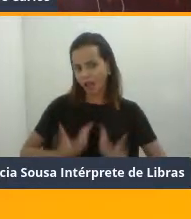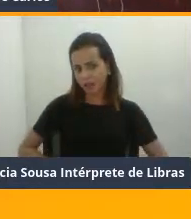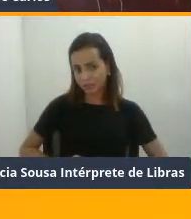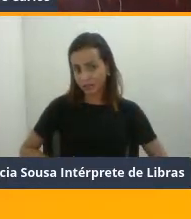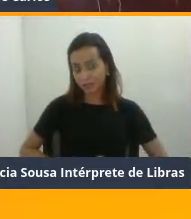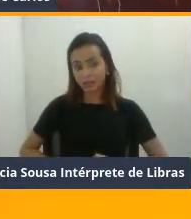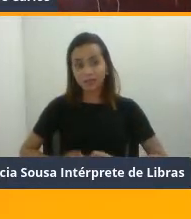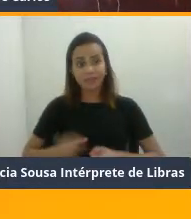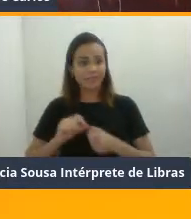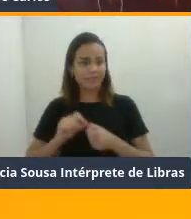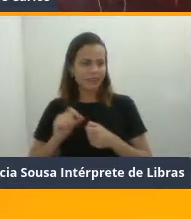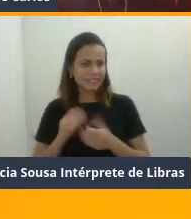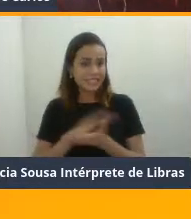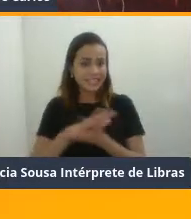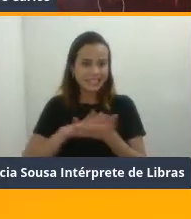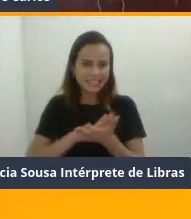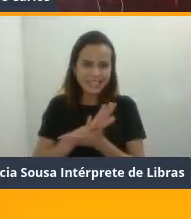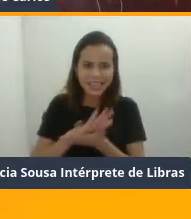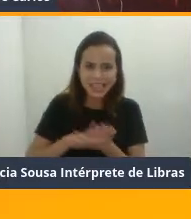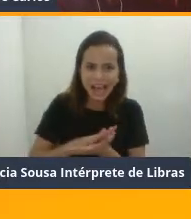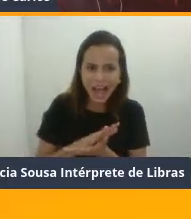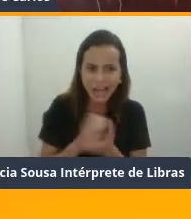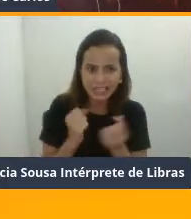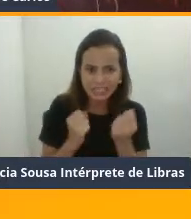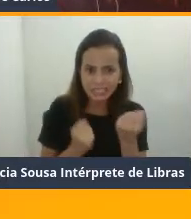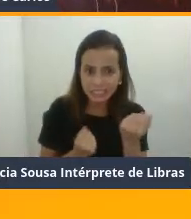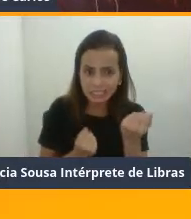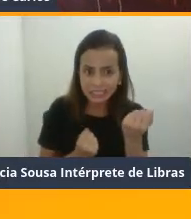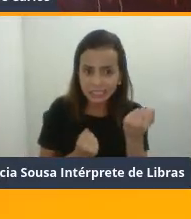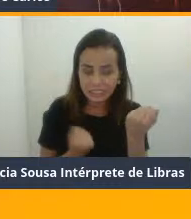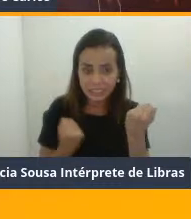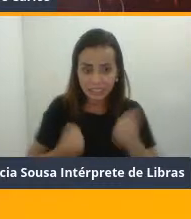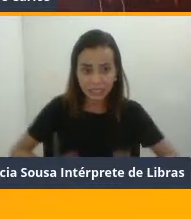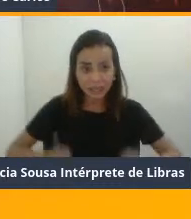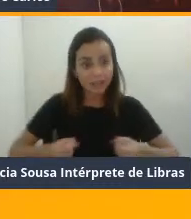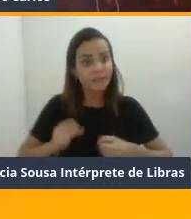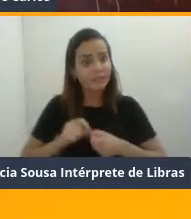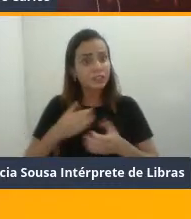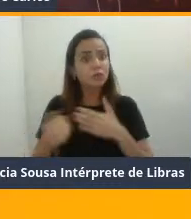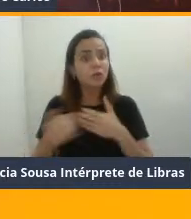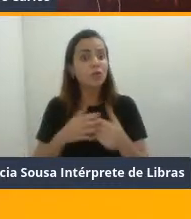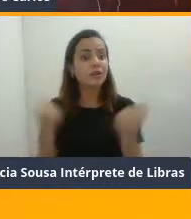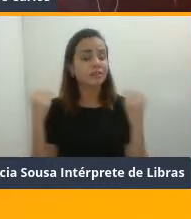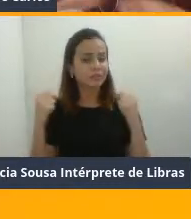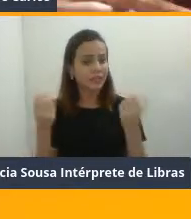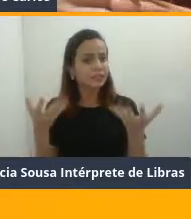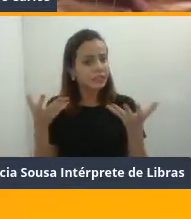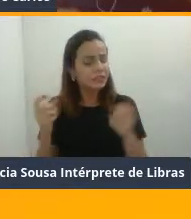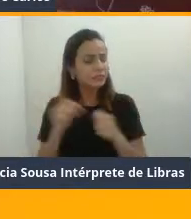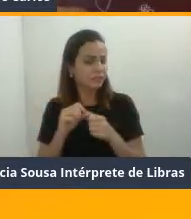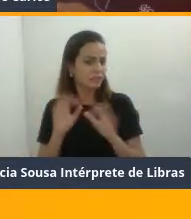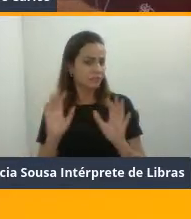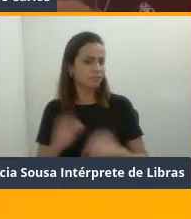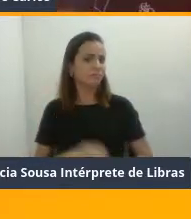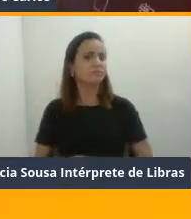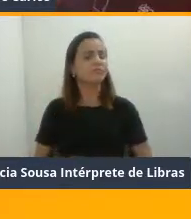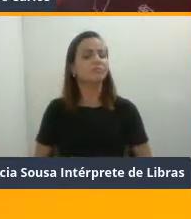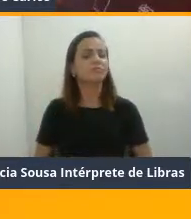de treinar crossfit se você acha que não quer treinar crossfit. Faça alguma coisa que você acha que queira fazer, certo? Então,